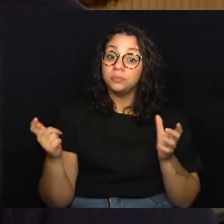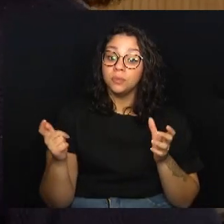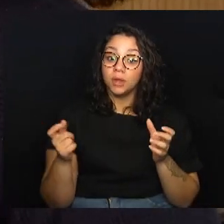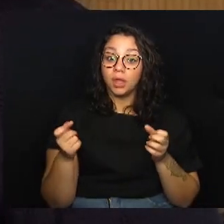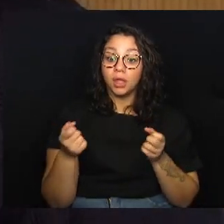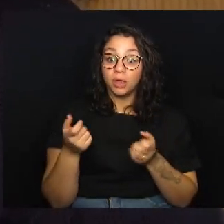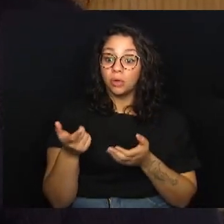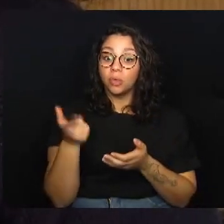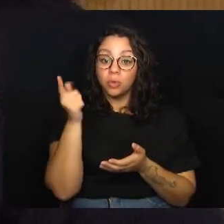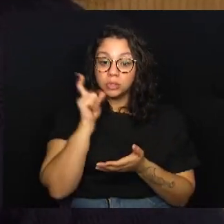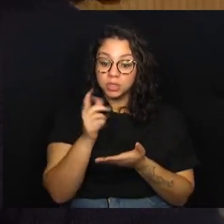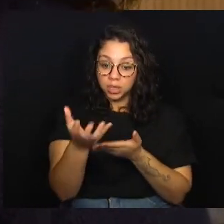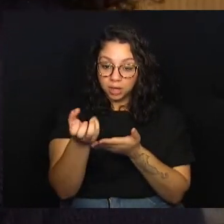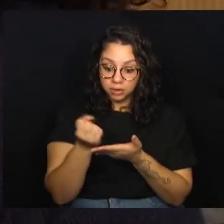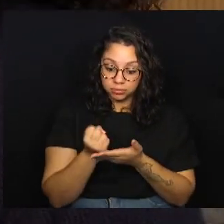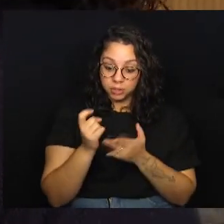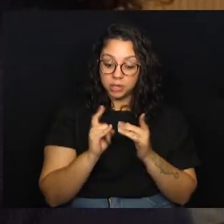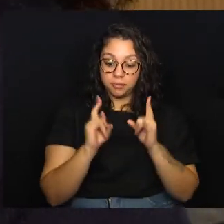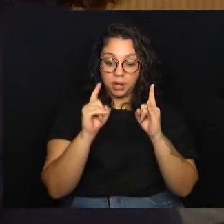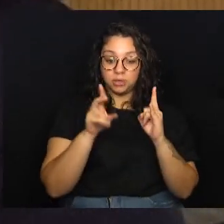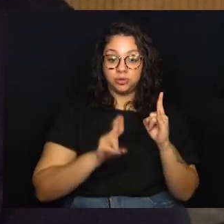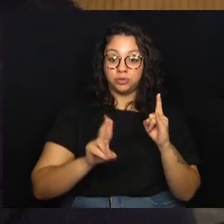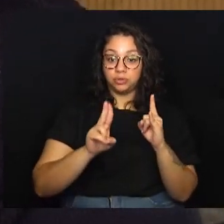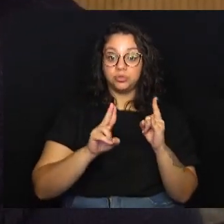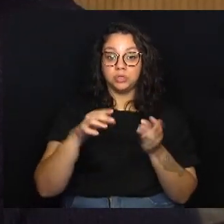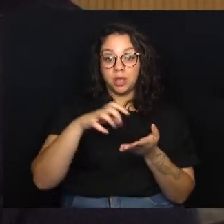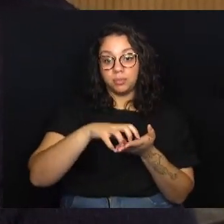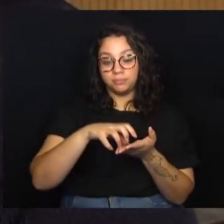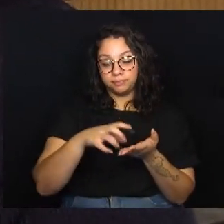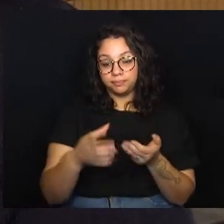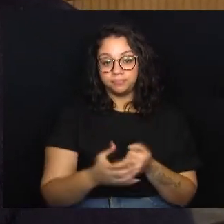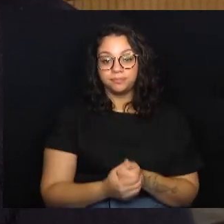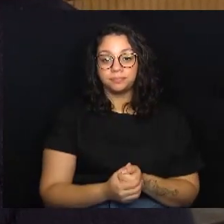resgatar esse imóvel e utilizar para esses equipamentos.